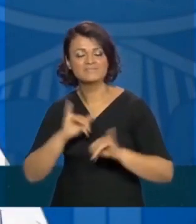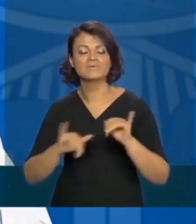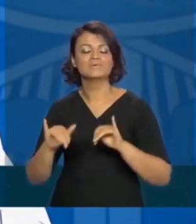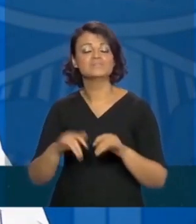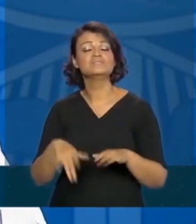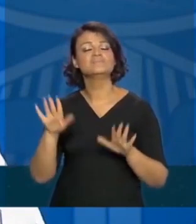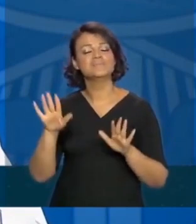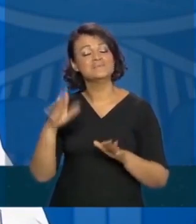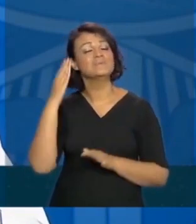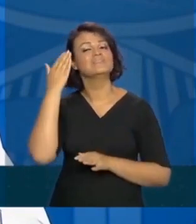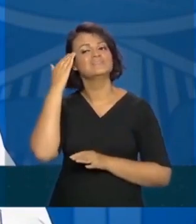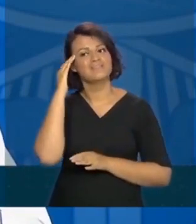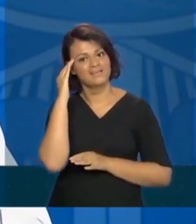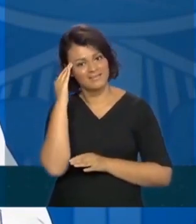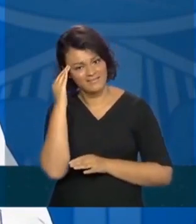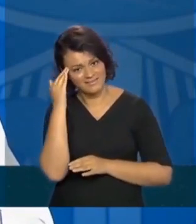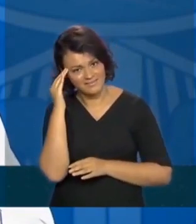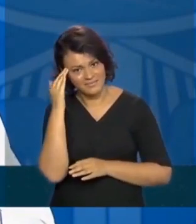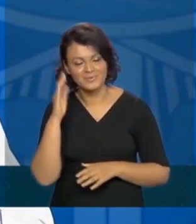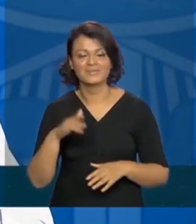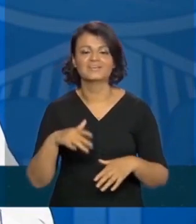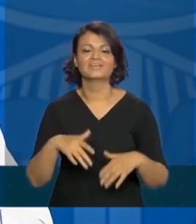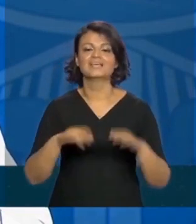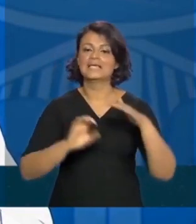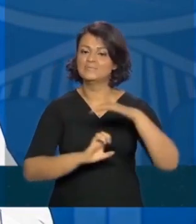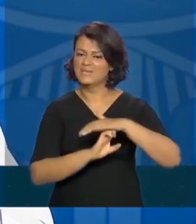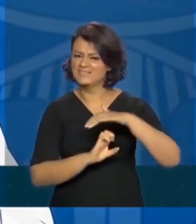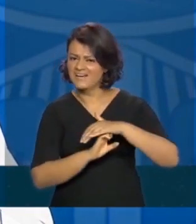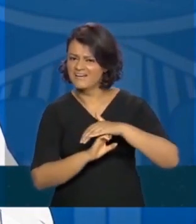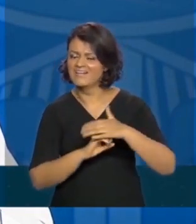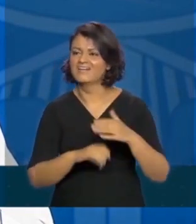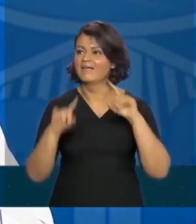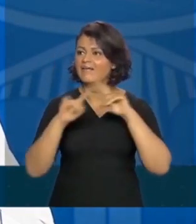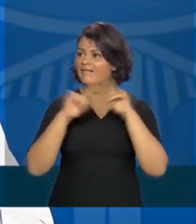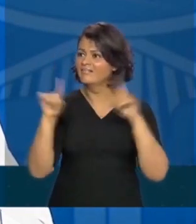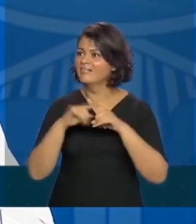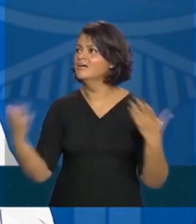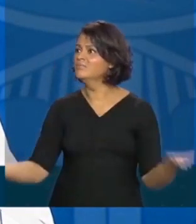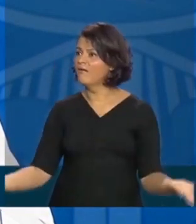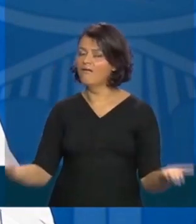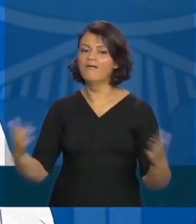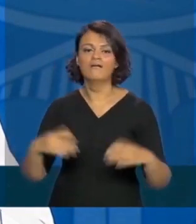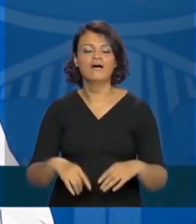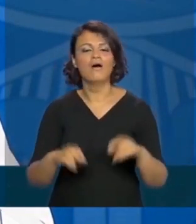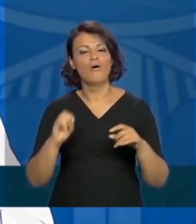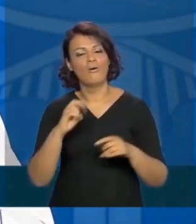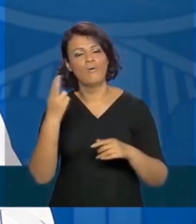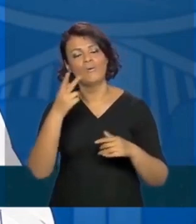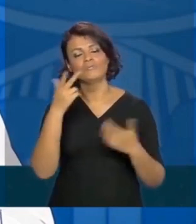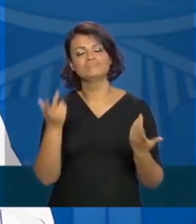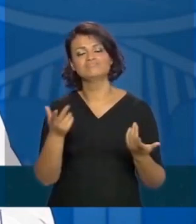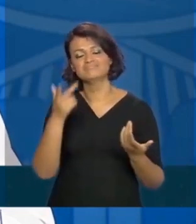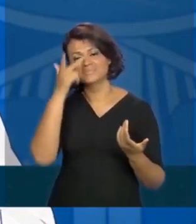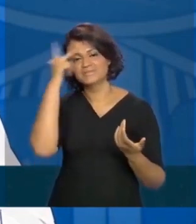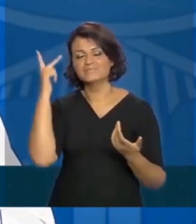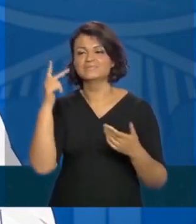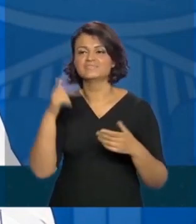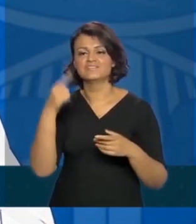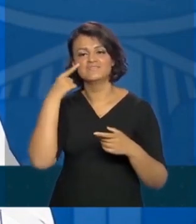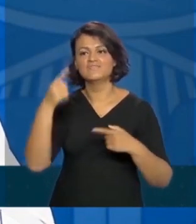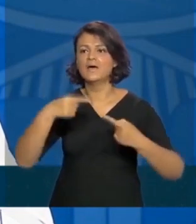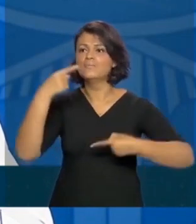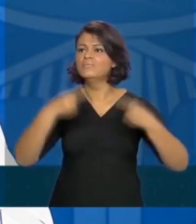entendo, entendo os empresários que queixam a ele, entendo as pessoas que têm, que vêm o lado